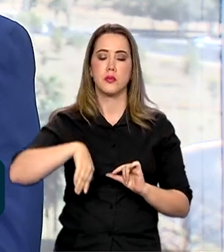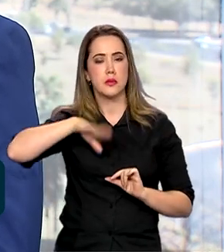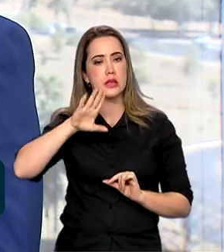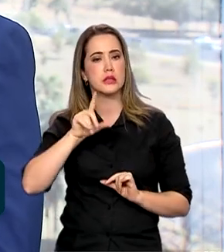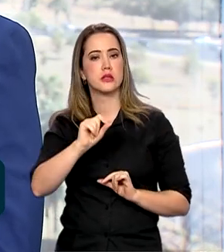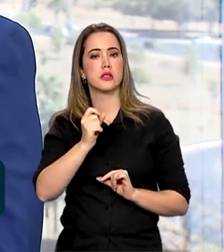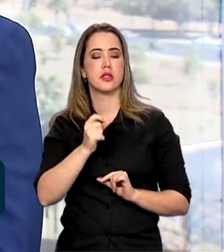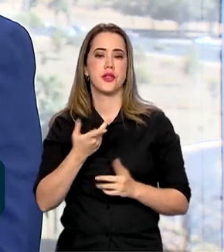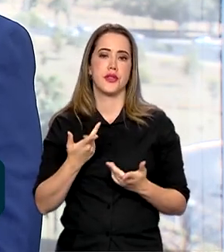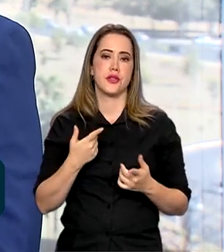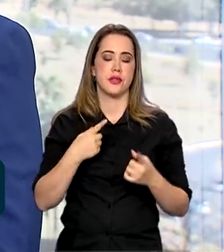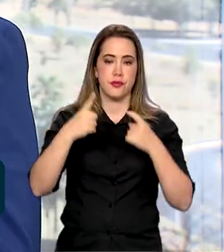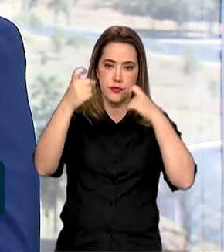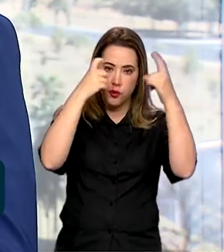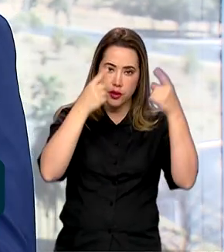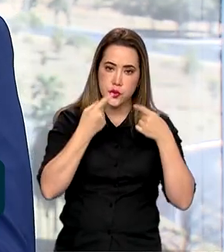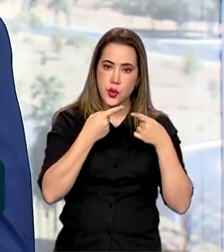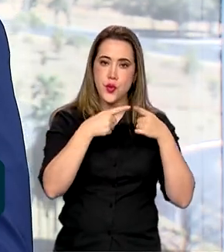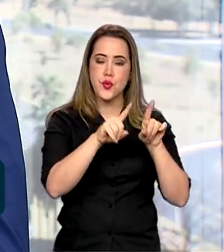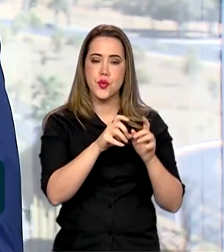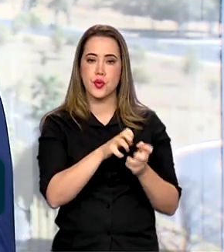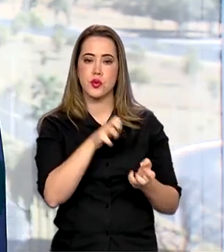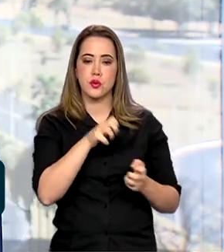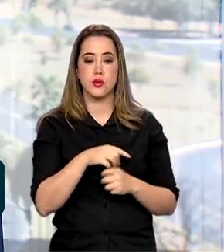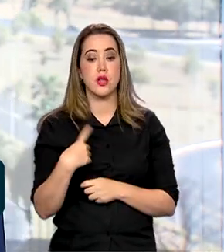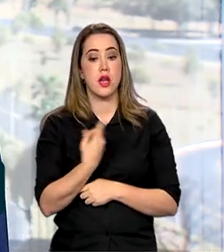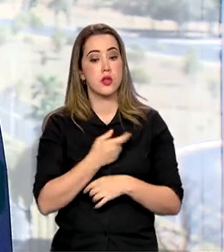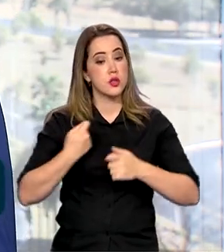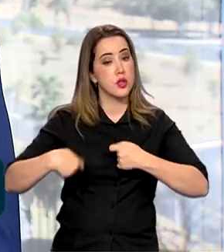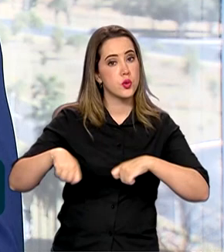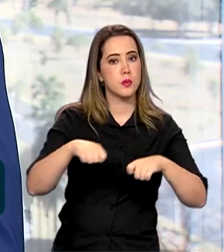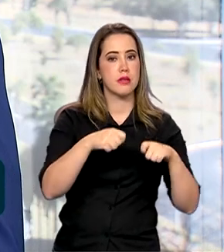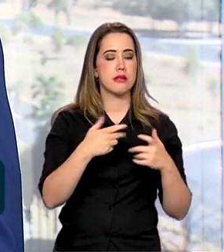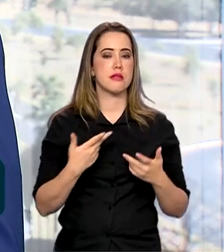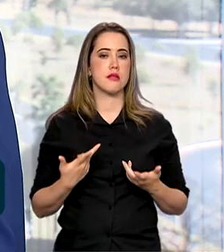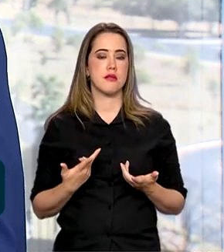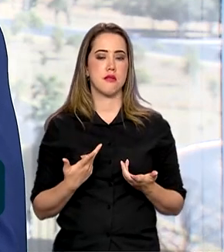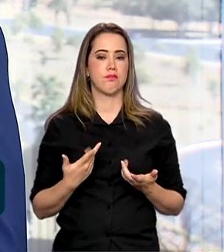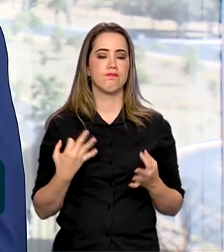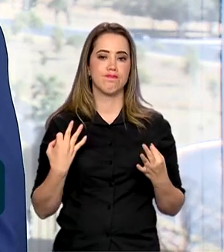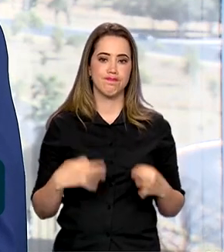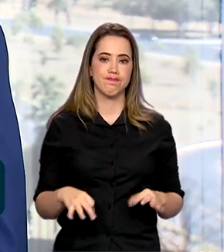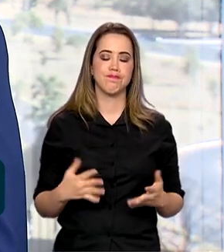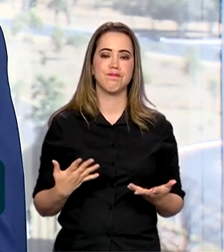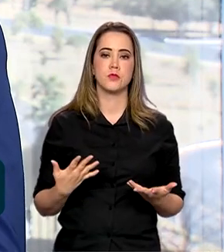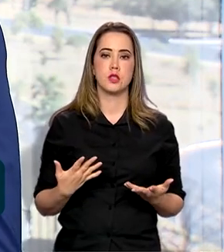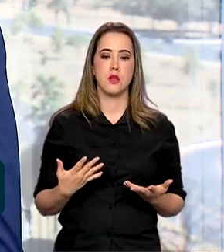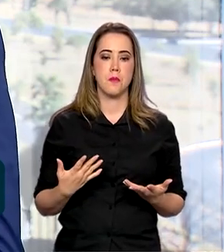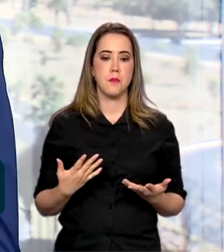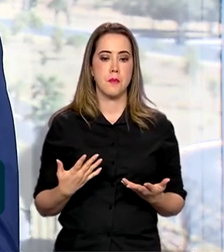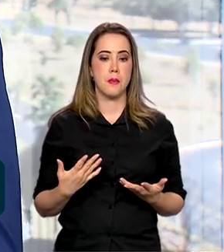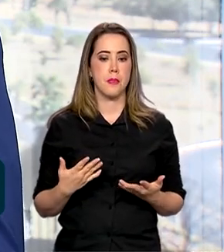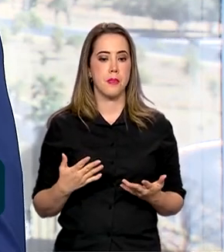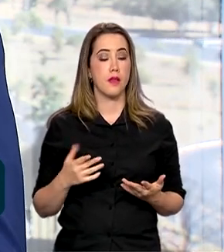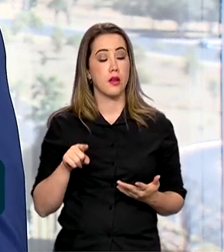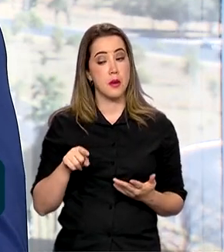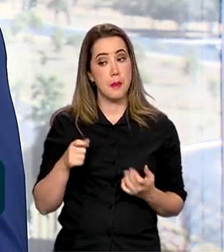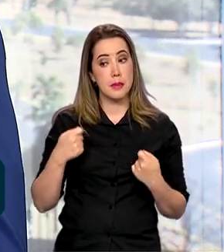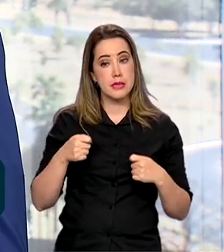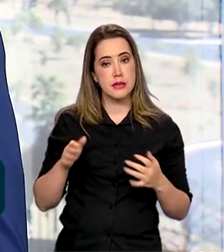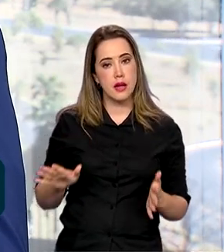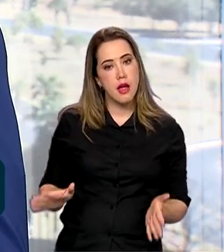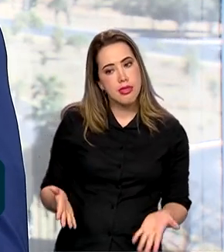essas práticas violentas. A gente precisa, talvez seja a palavra mais exata, enaltecer